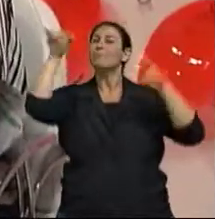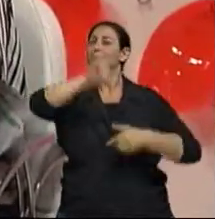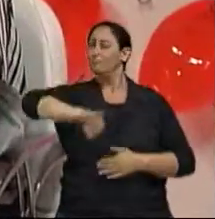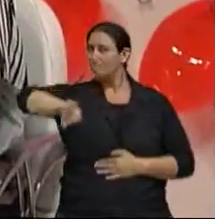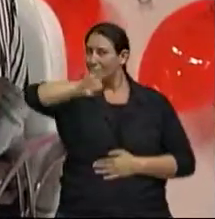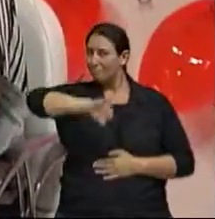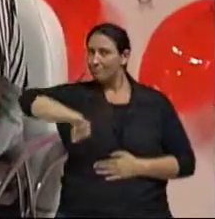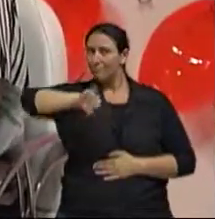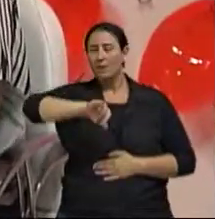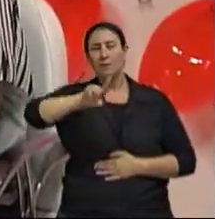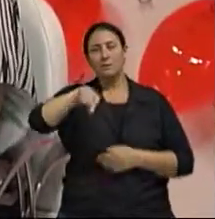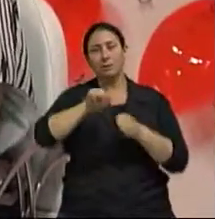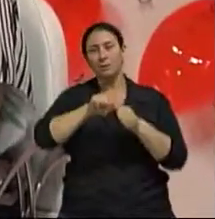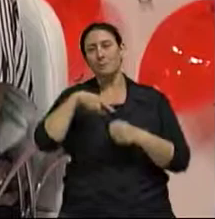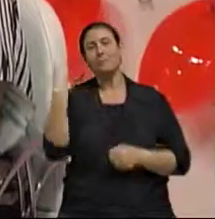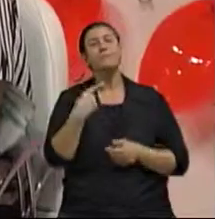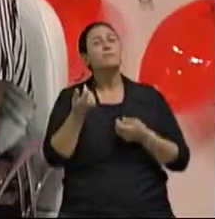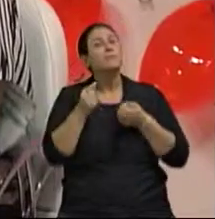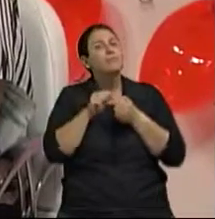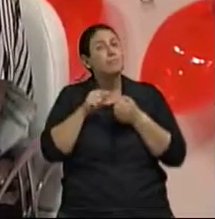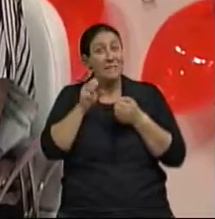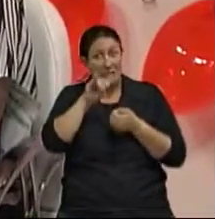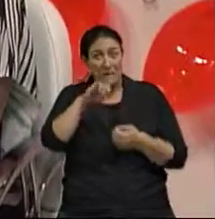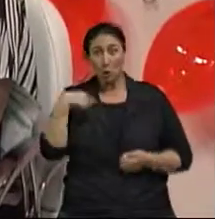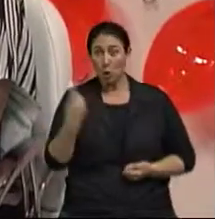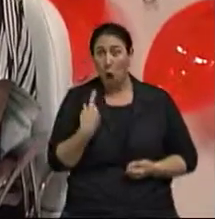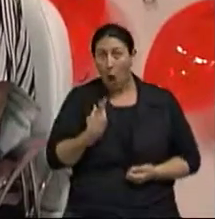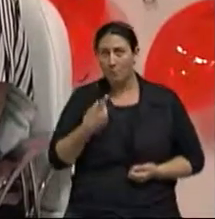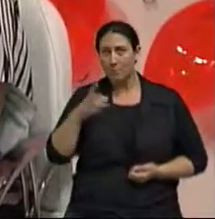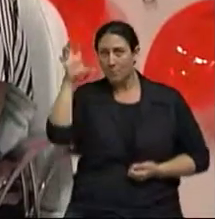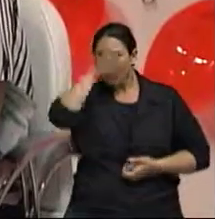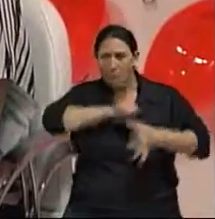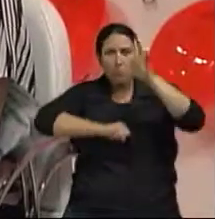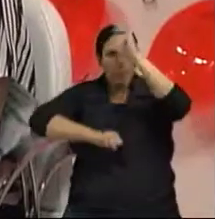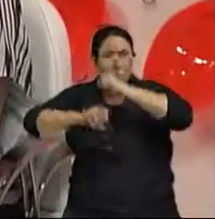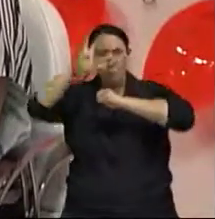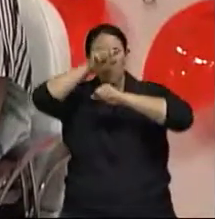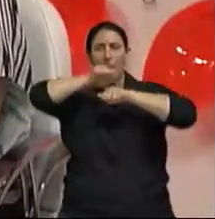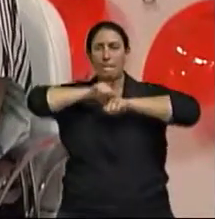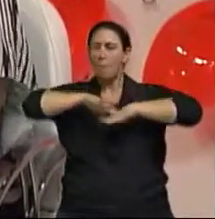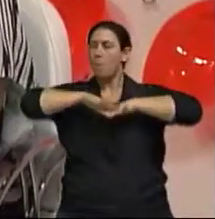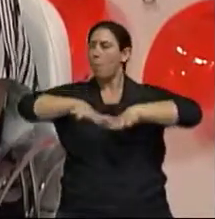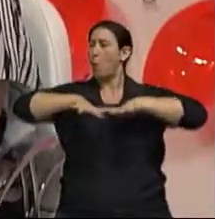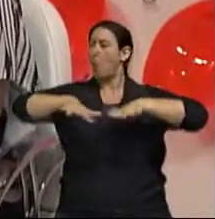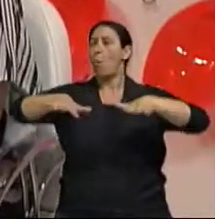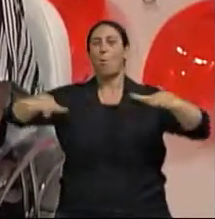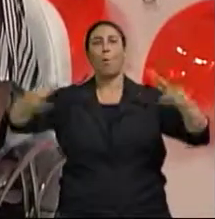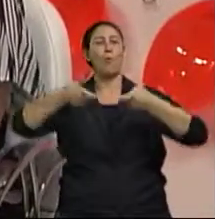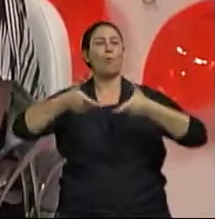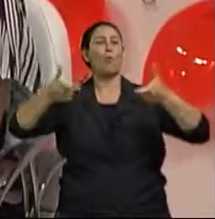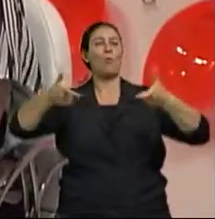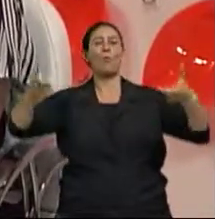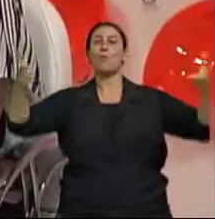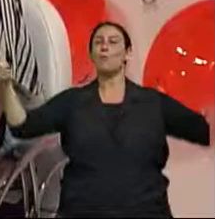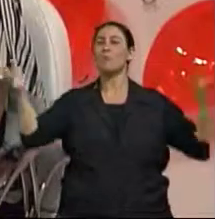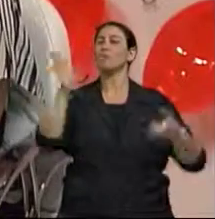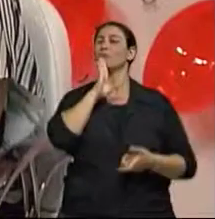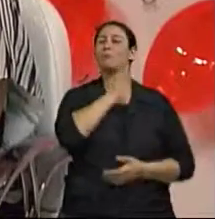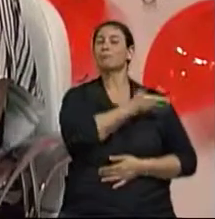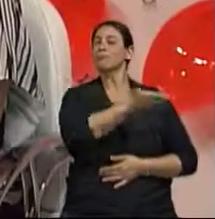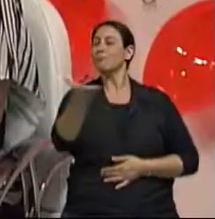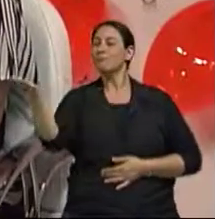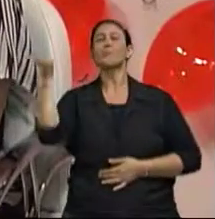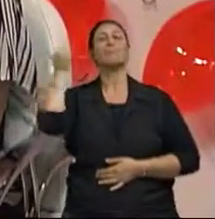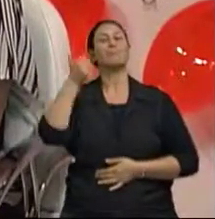fantástica Quanto mais a gente divide, mais ele se multiplica Mais ele cresce e mais nós temos uma vida